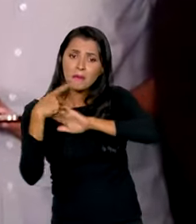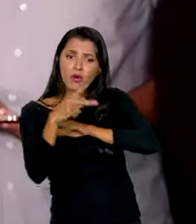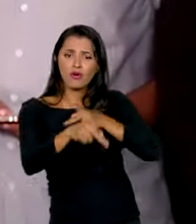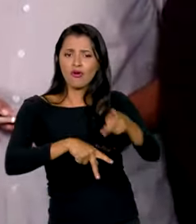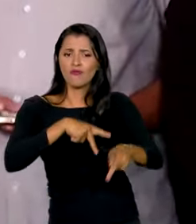povo brasileiro.